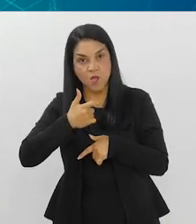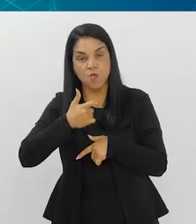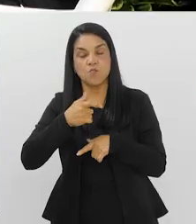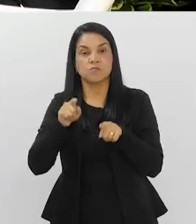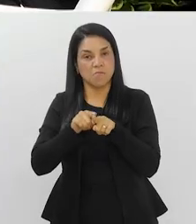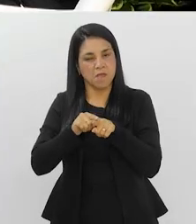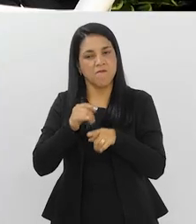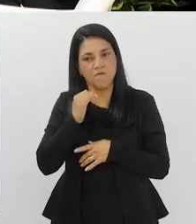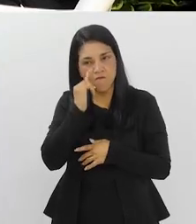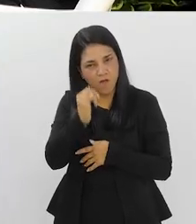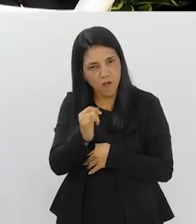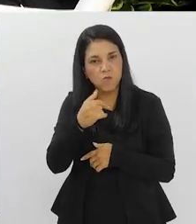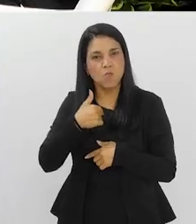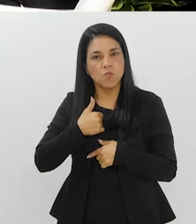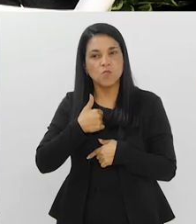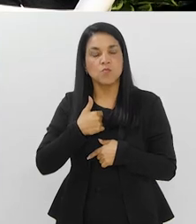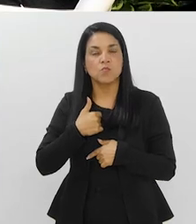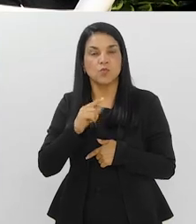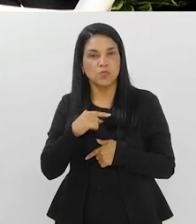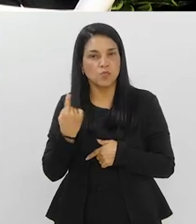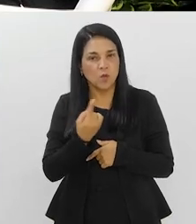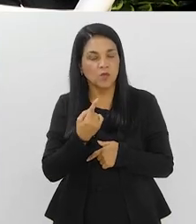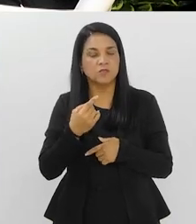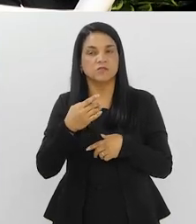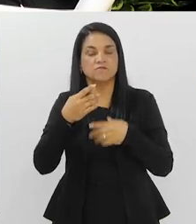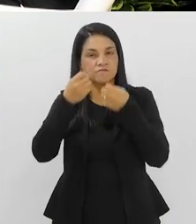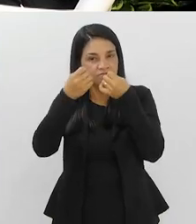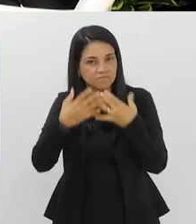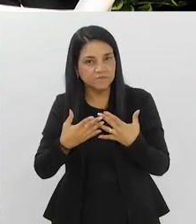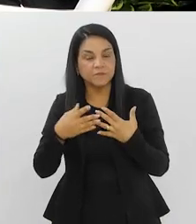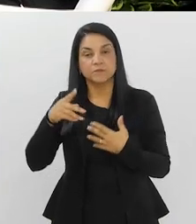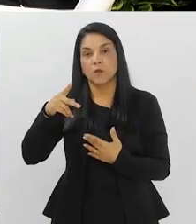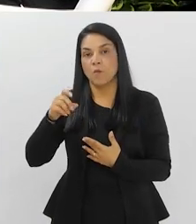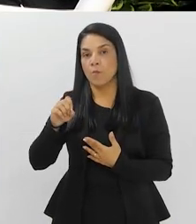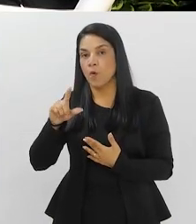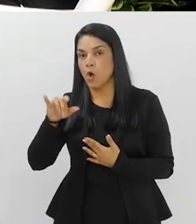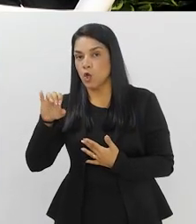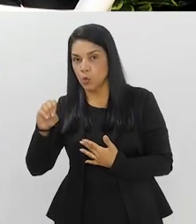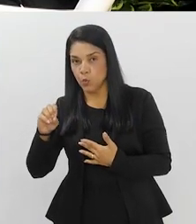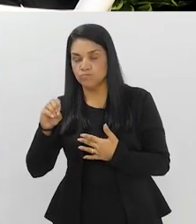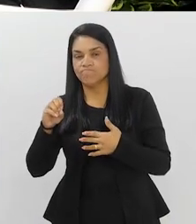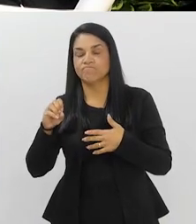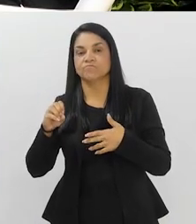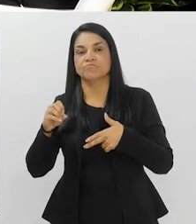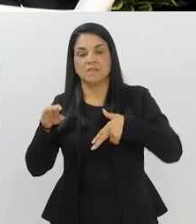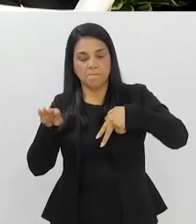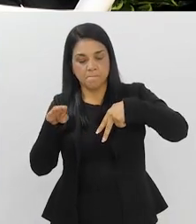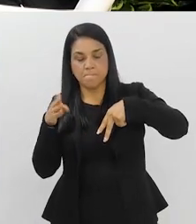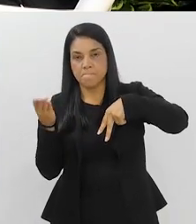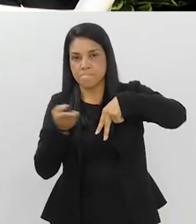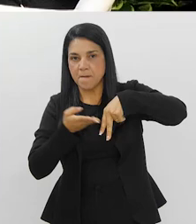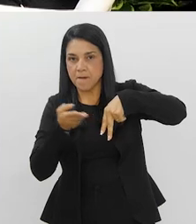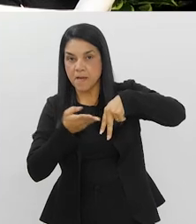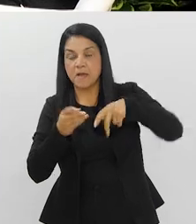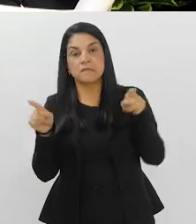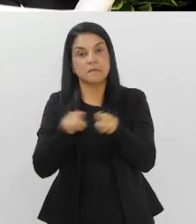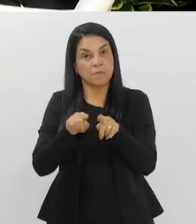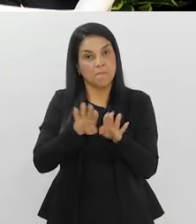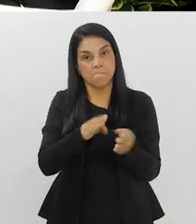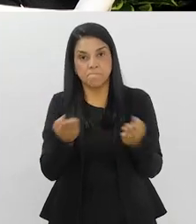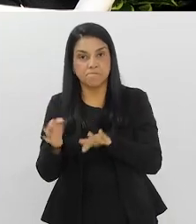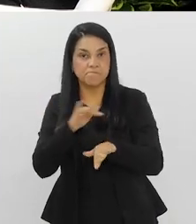falo, todos nós falamos, que a polio pode deixar sequelas e ainda pode matar.